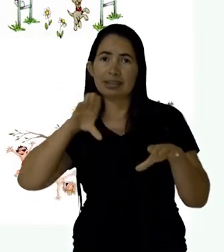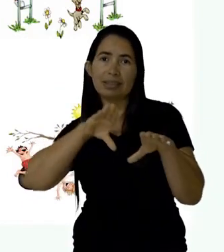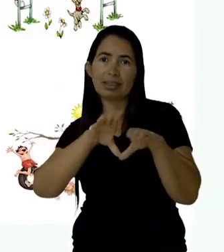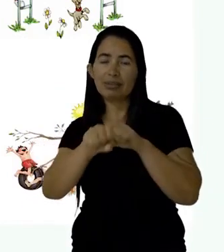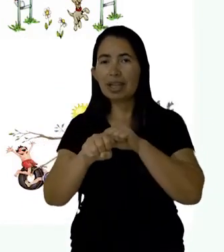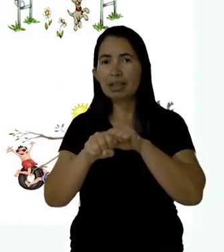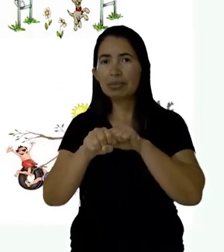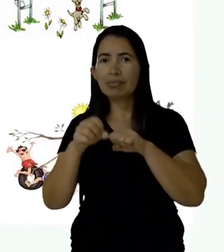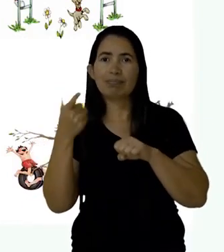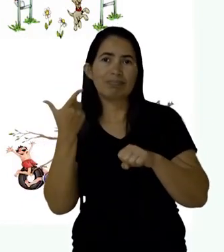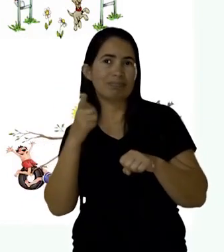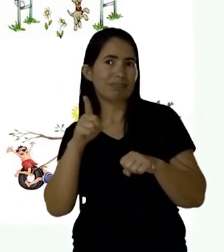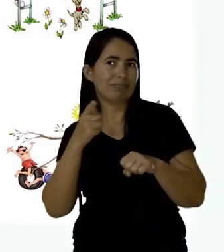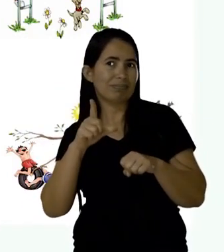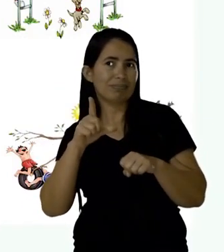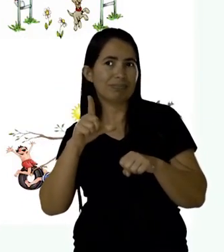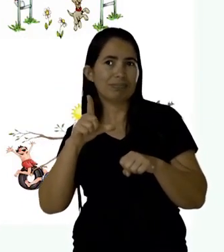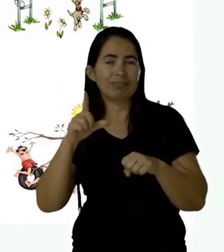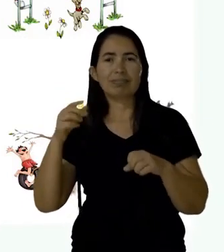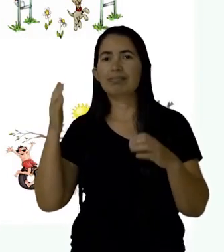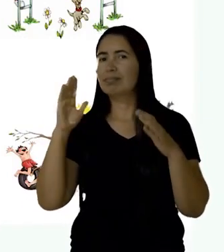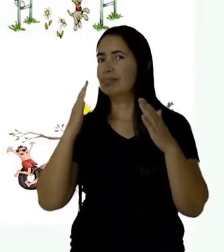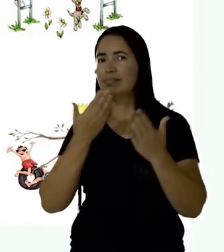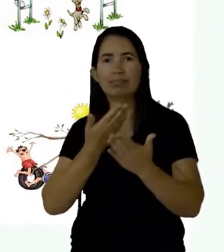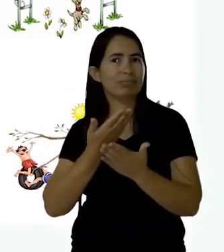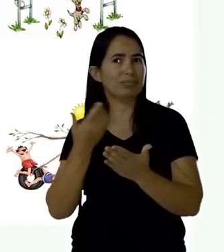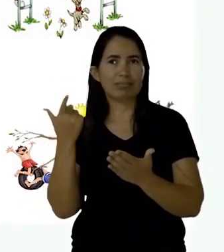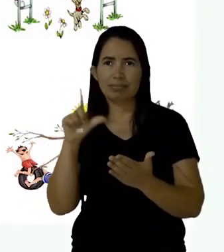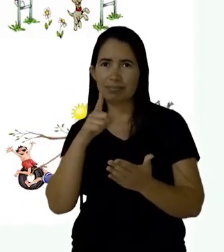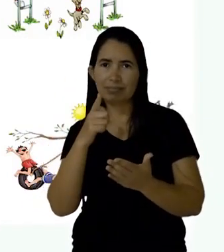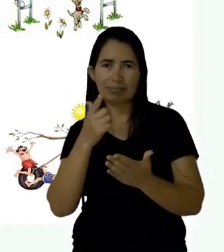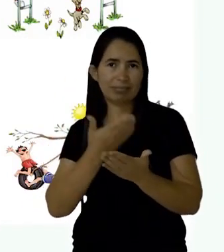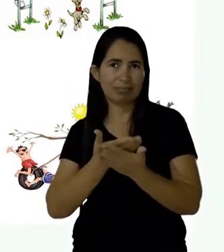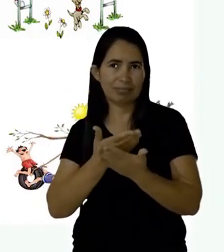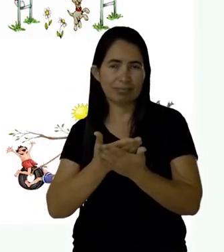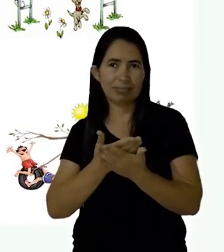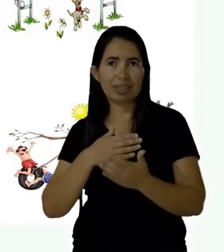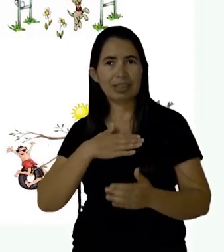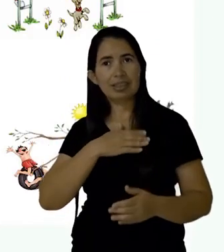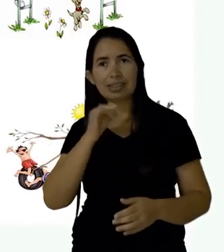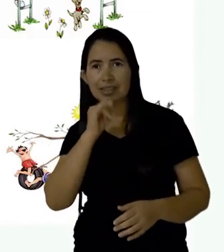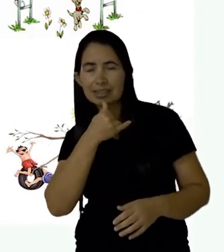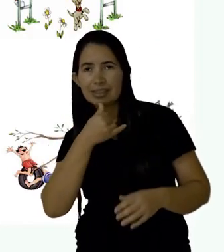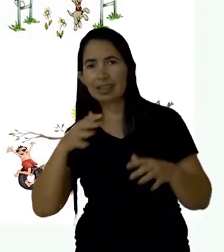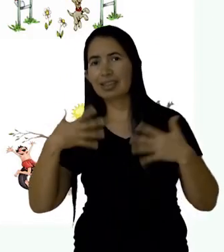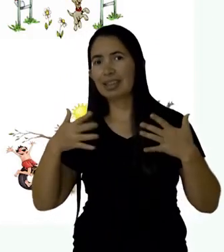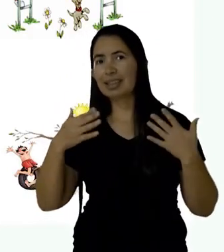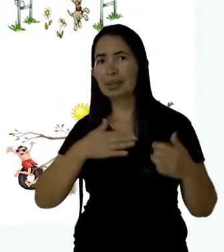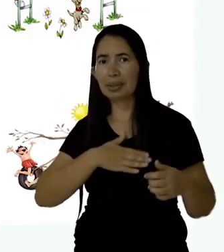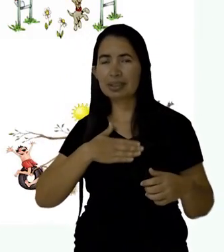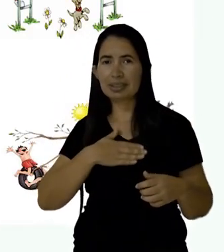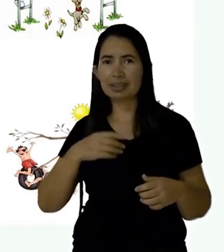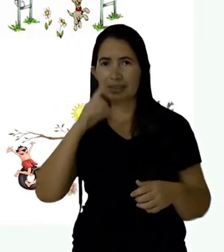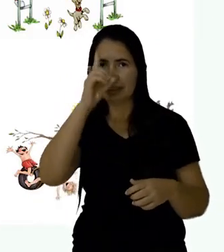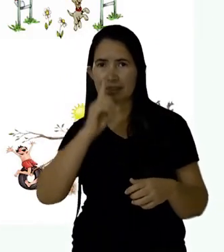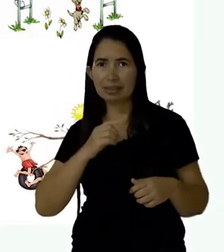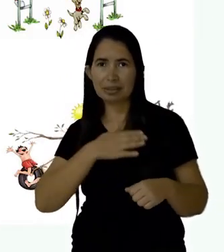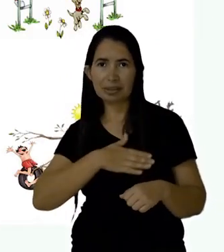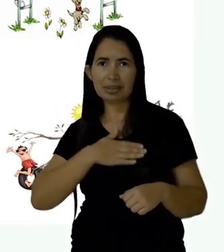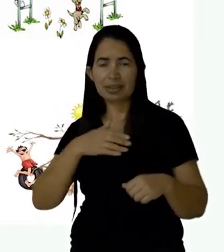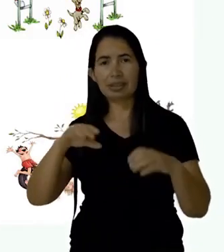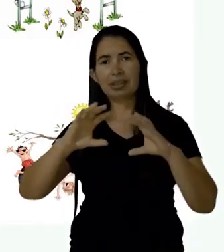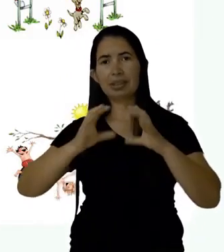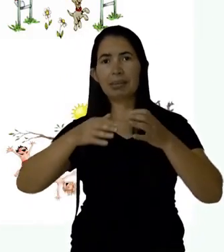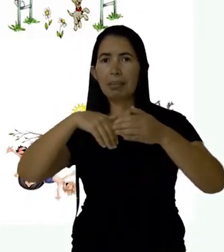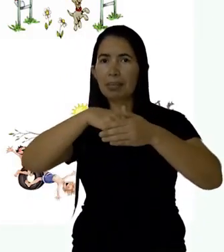diploma ou sem escola. Triste, alegre ou boazinha. Que goste de amarelinha ou goste de jogar